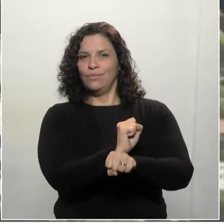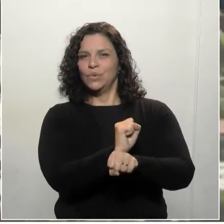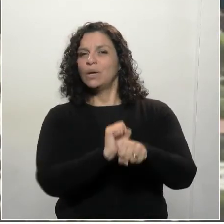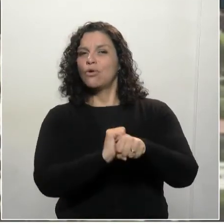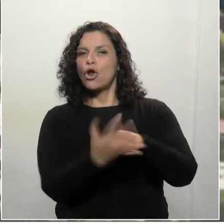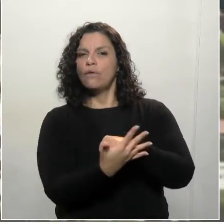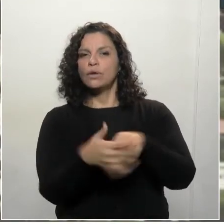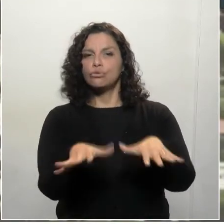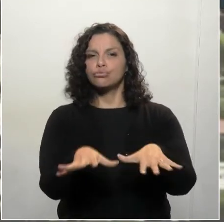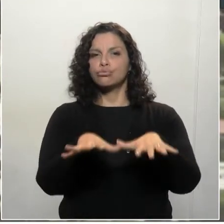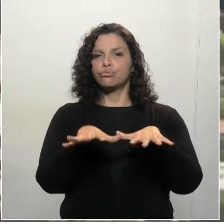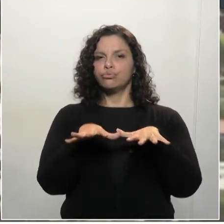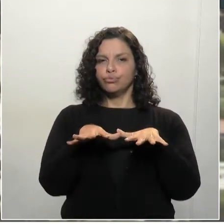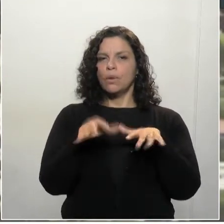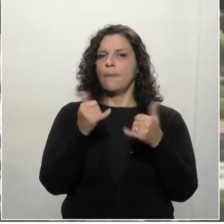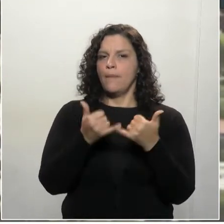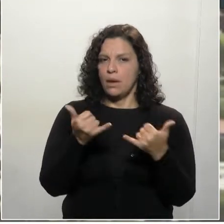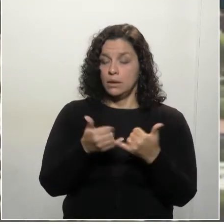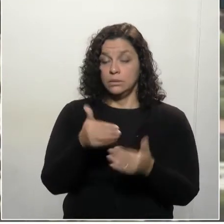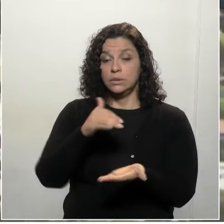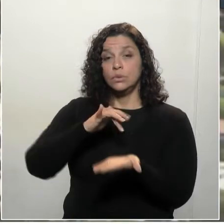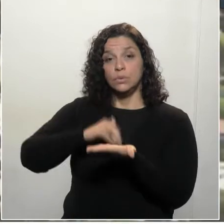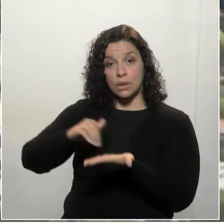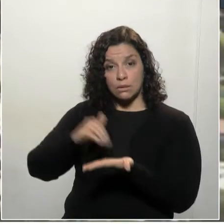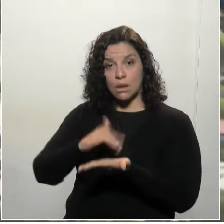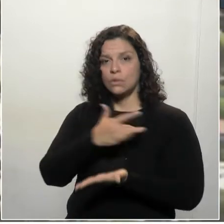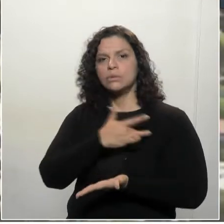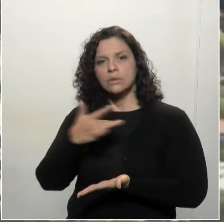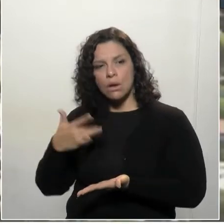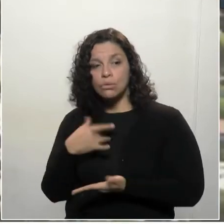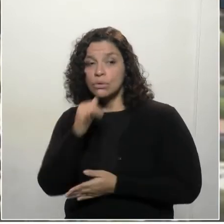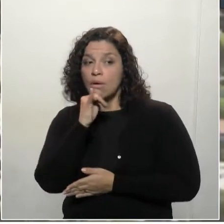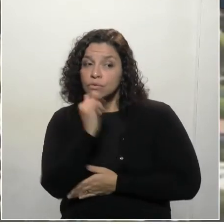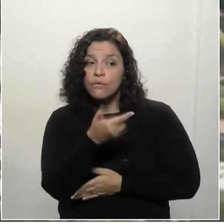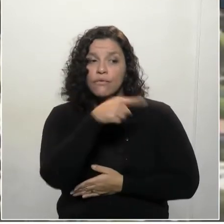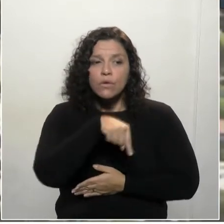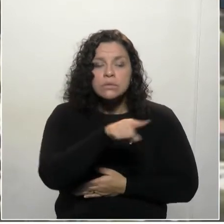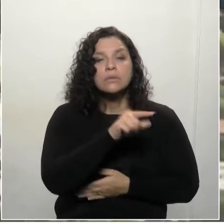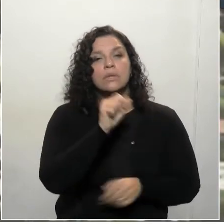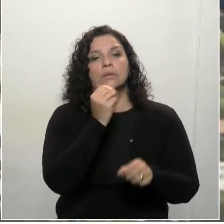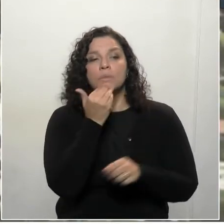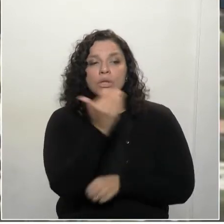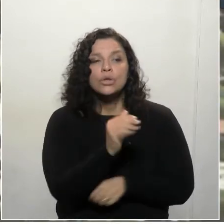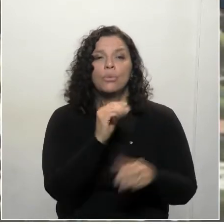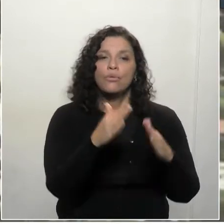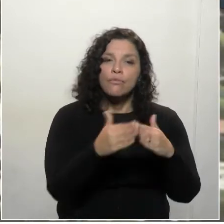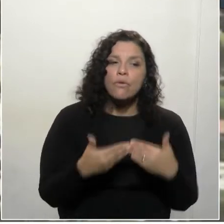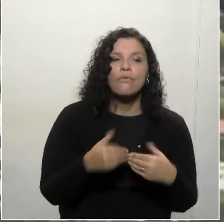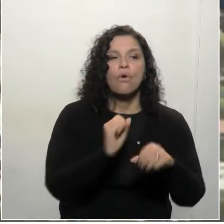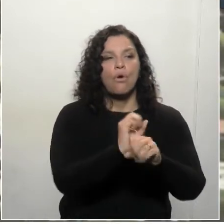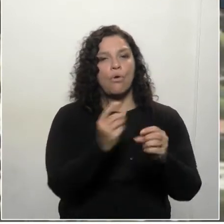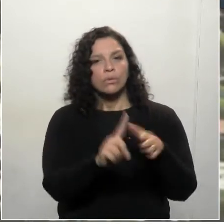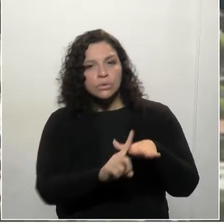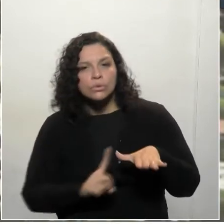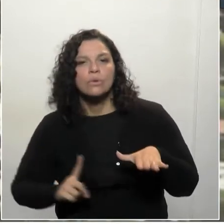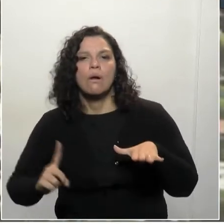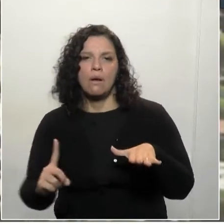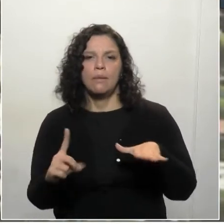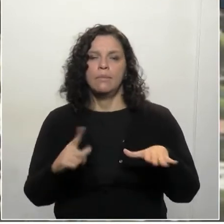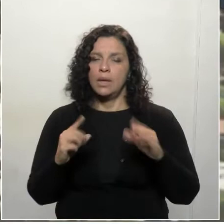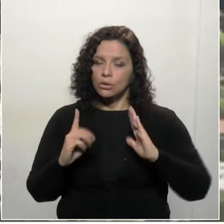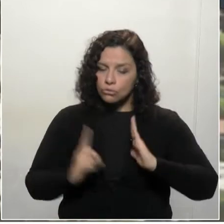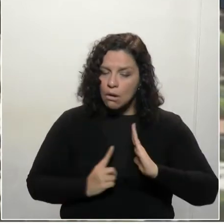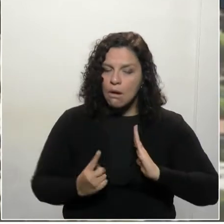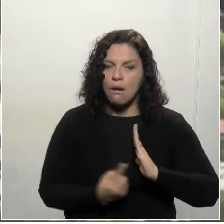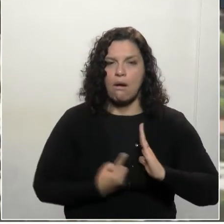no Paraná, e deu esse tempo que o secretário de Saúde vinha insistindo e pedindo no início, que é a oportunidade para o estado